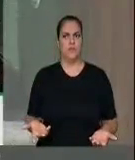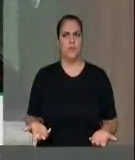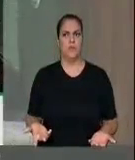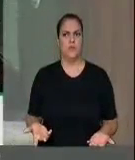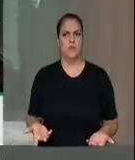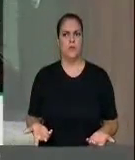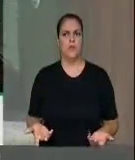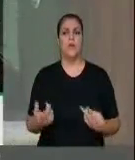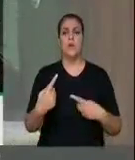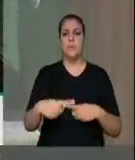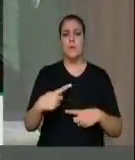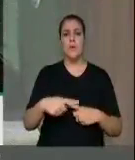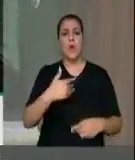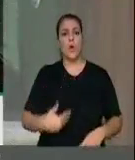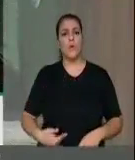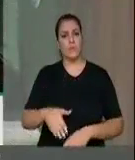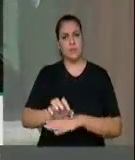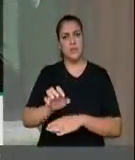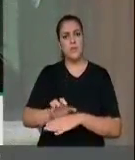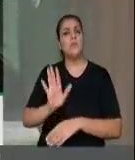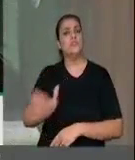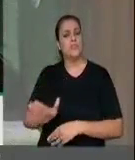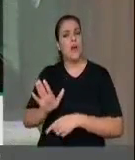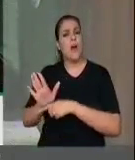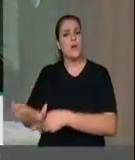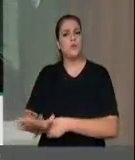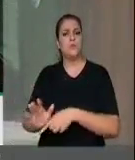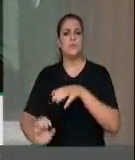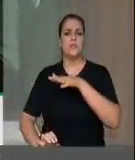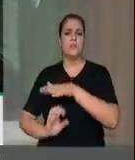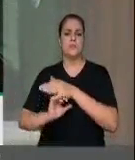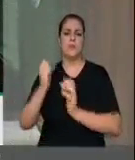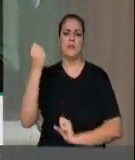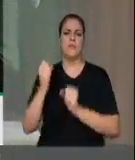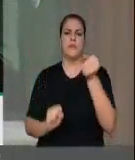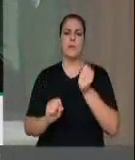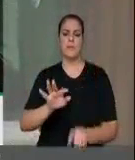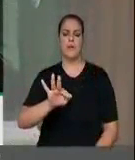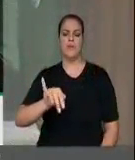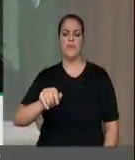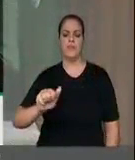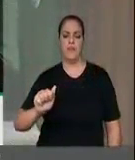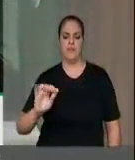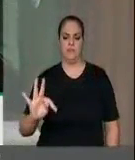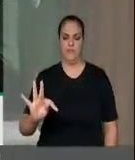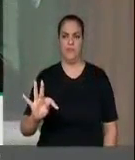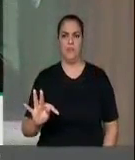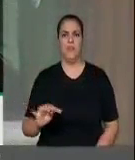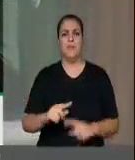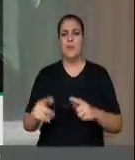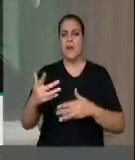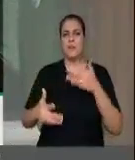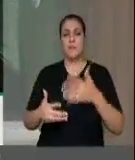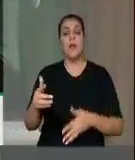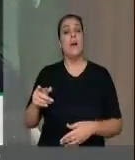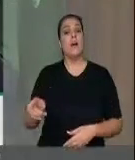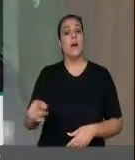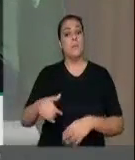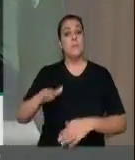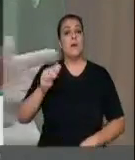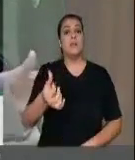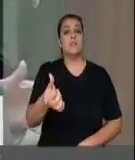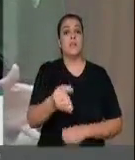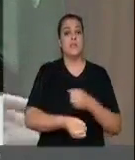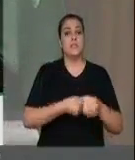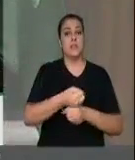incentivos que o governo do estado deu para a fábrica da Fiat. Um sindicato que está lá há mais de seis anos,